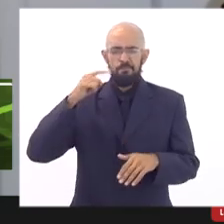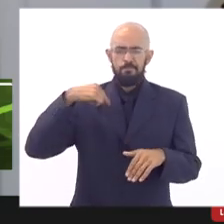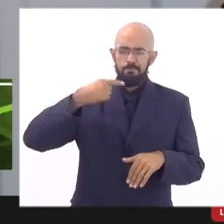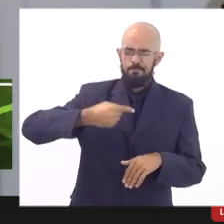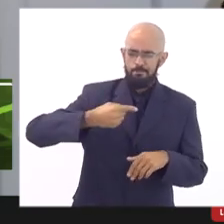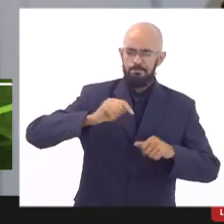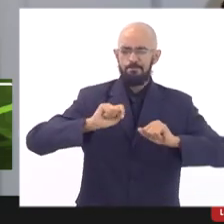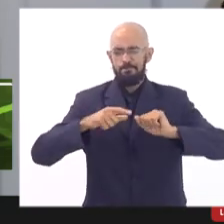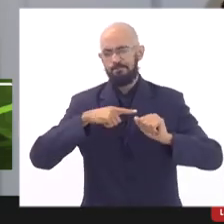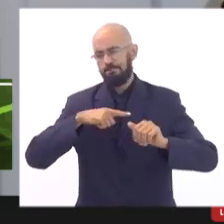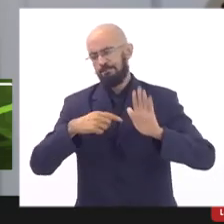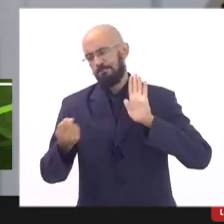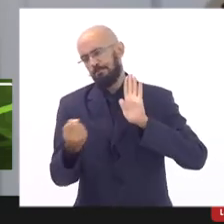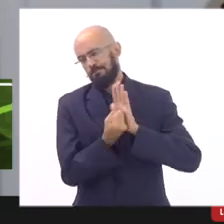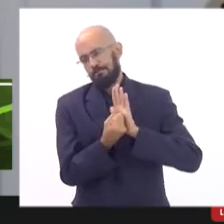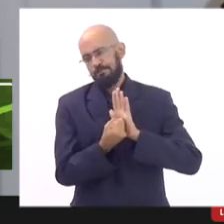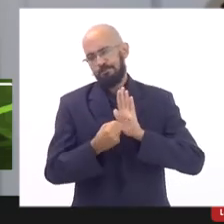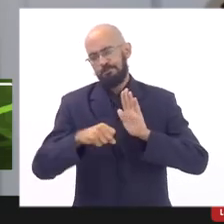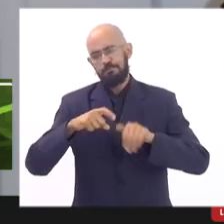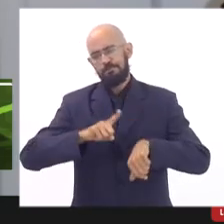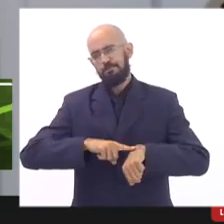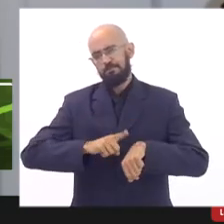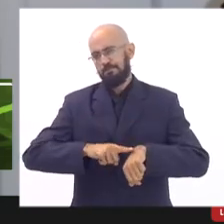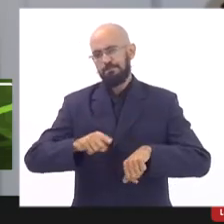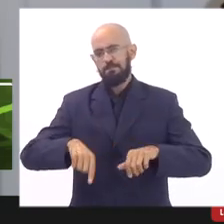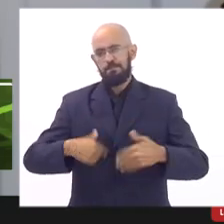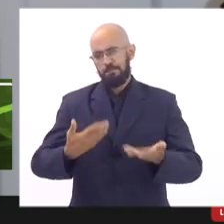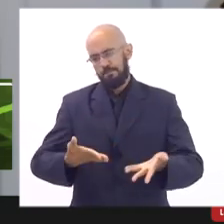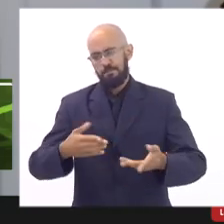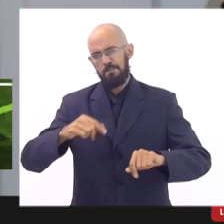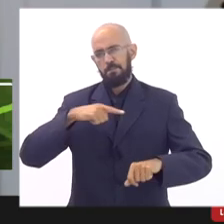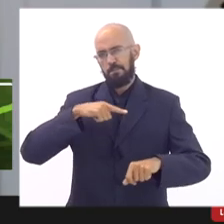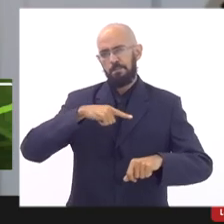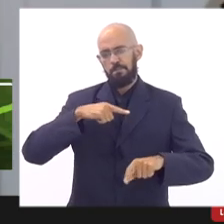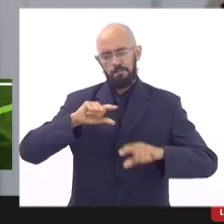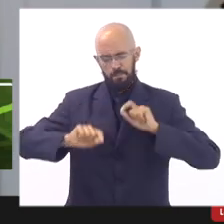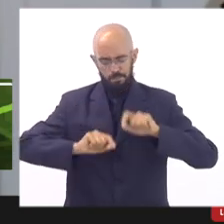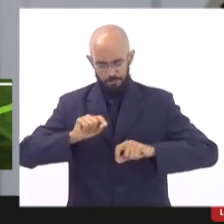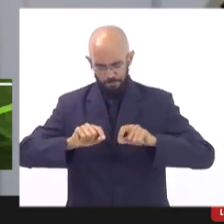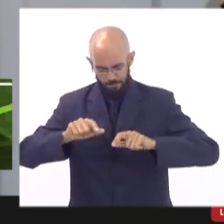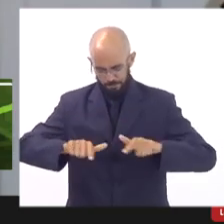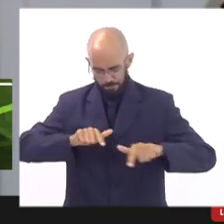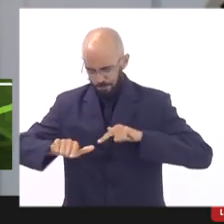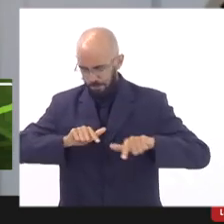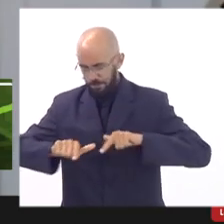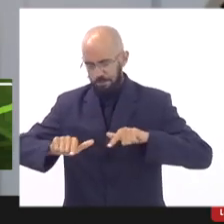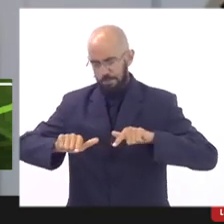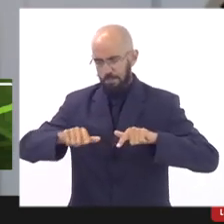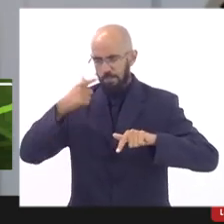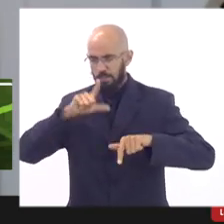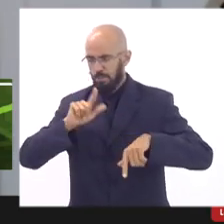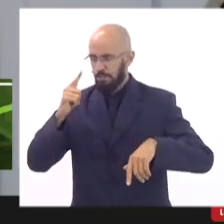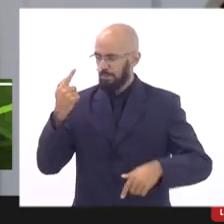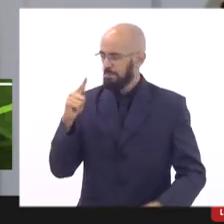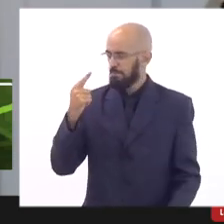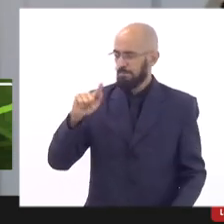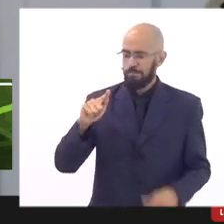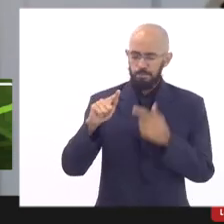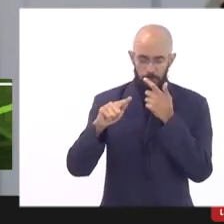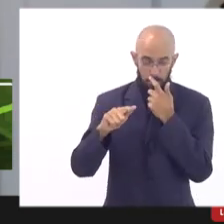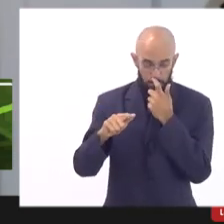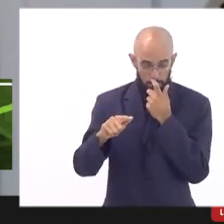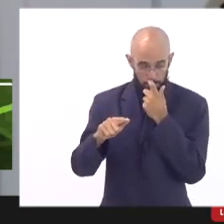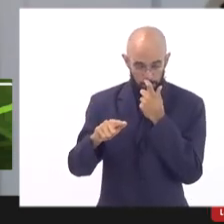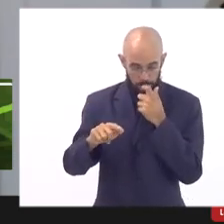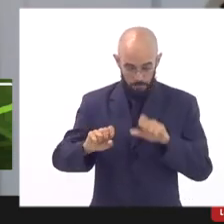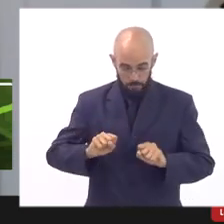marco temporal que o senhor falou então a gente tem atuado tem trabalhado para garantir a segurança dos